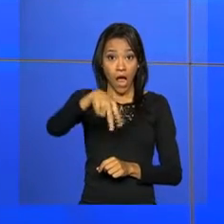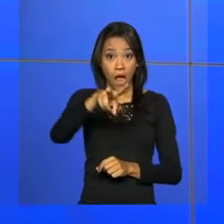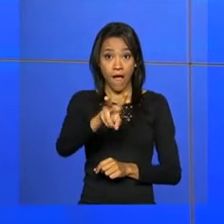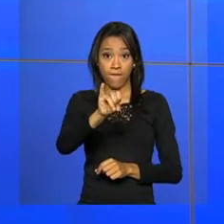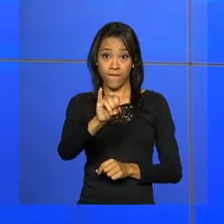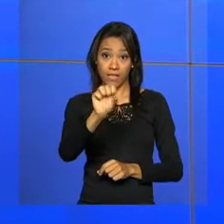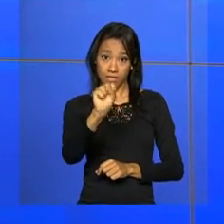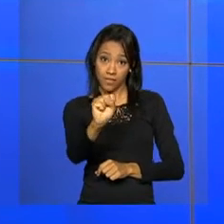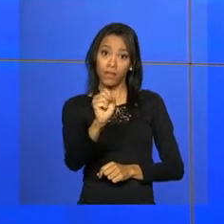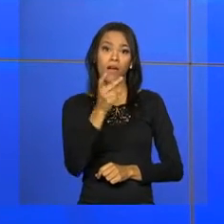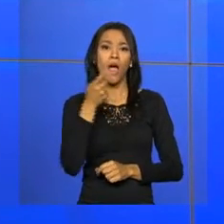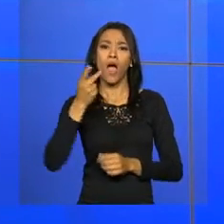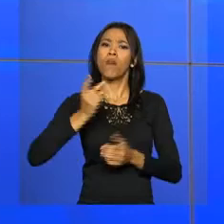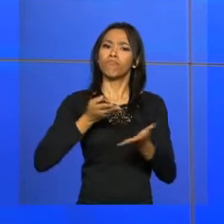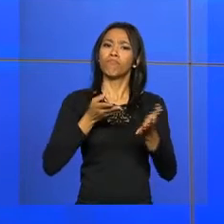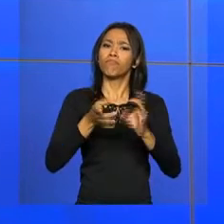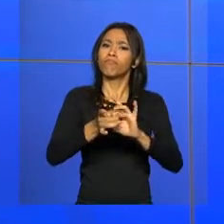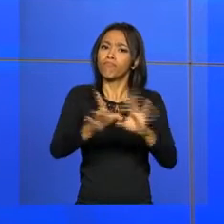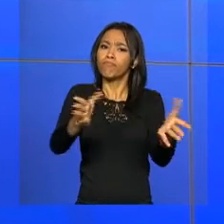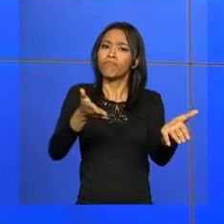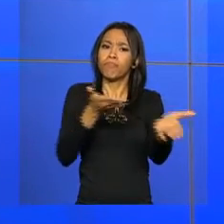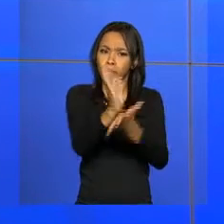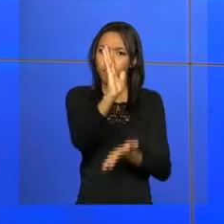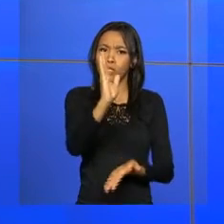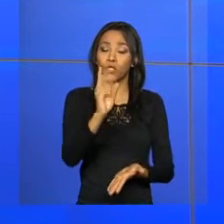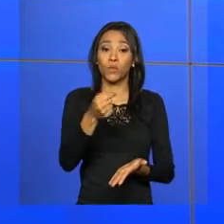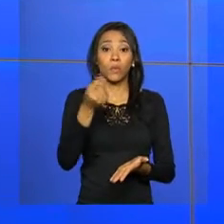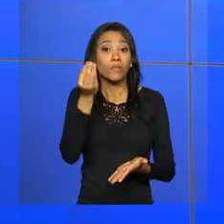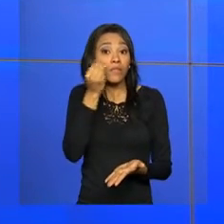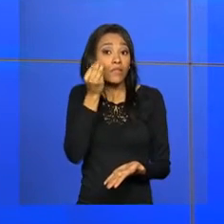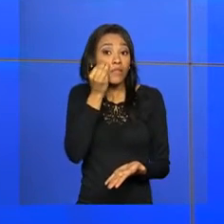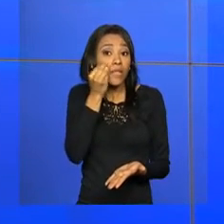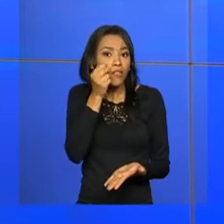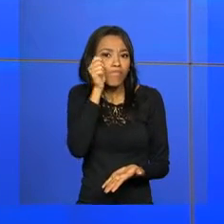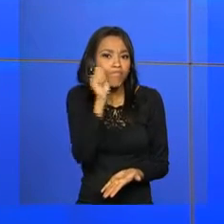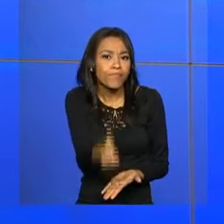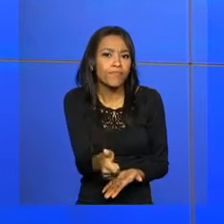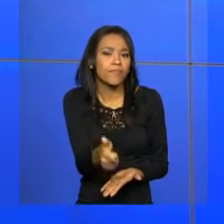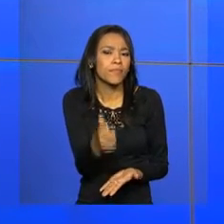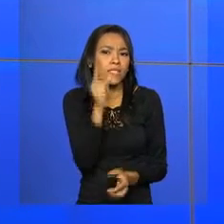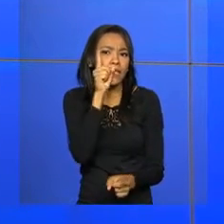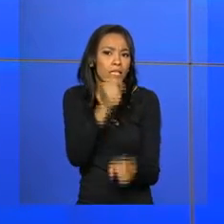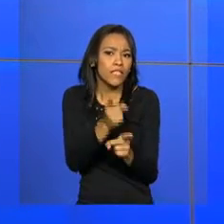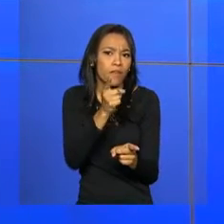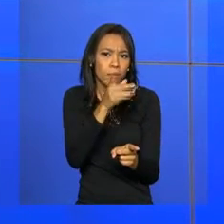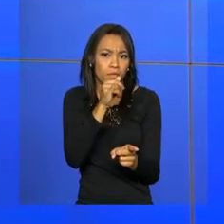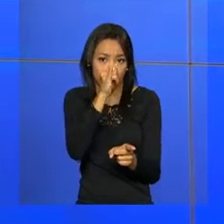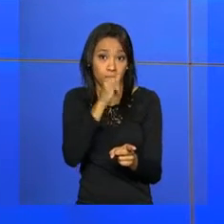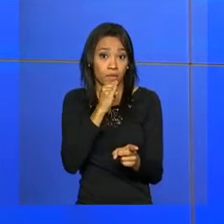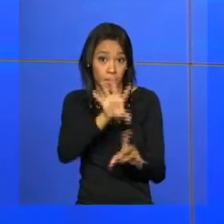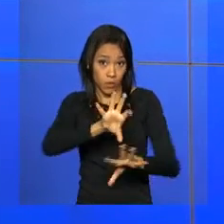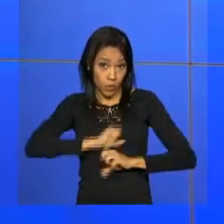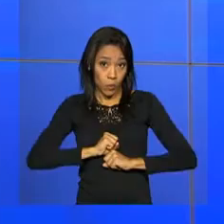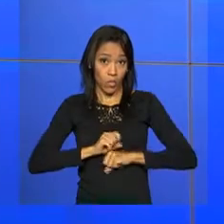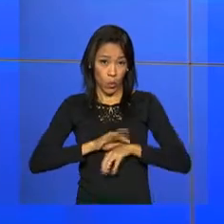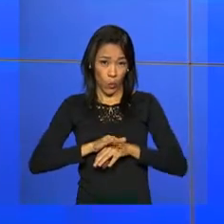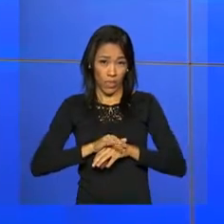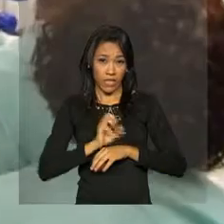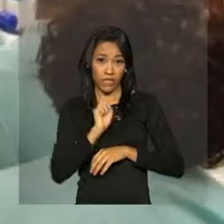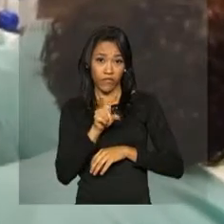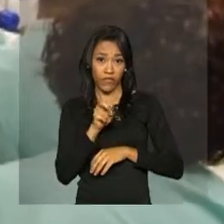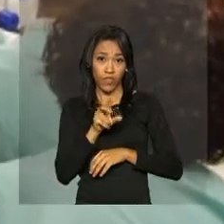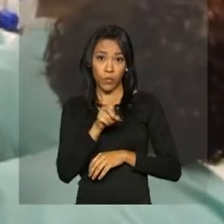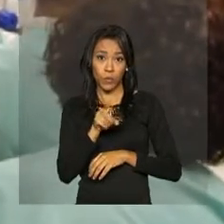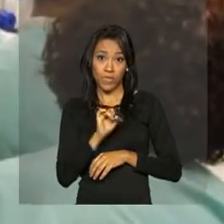Sanitária, Anvisa, autorizou o registro de um teste rápido para identificar o contágio de uma pessoa pelo vírus Zika. O